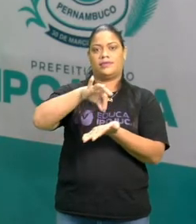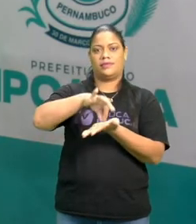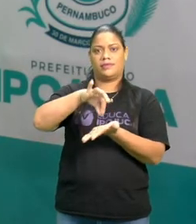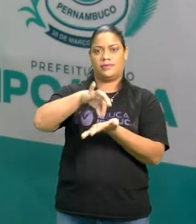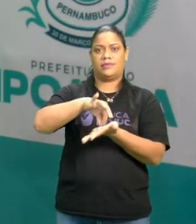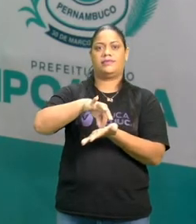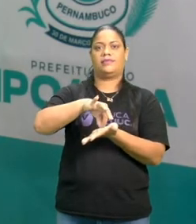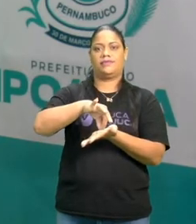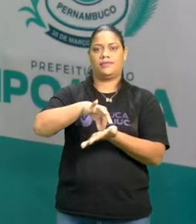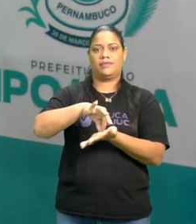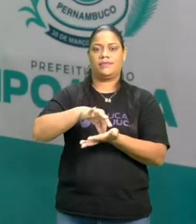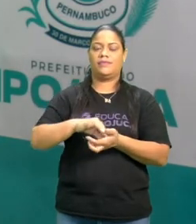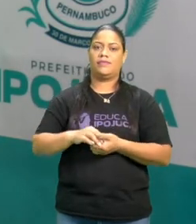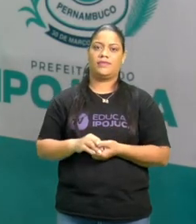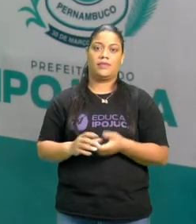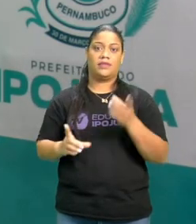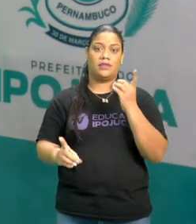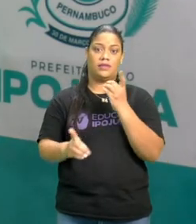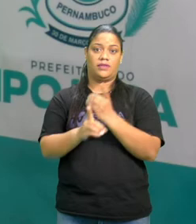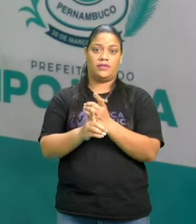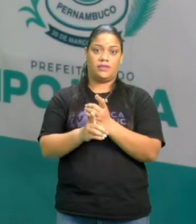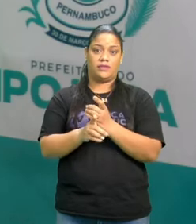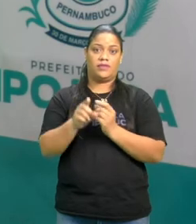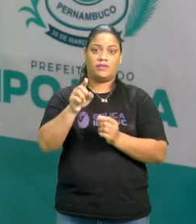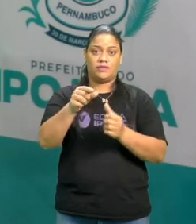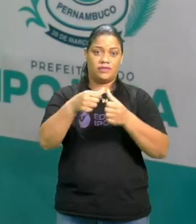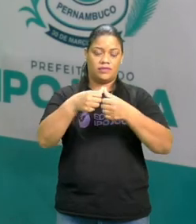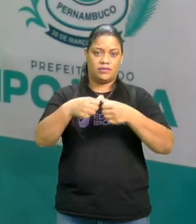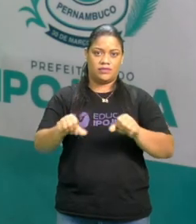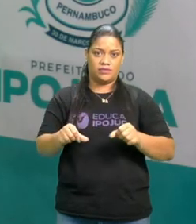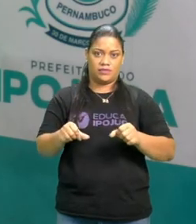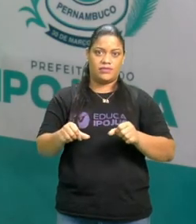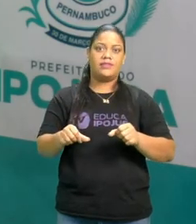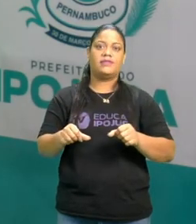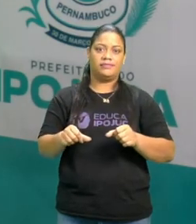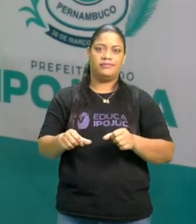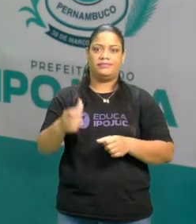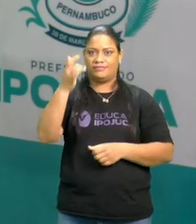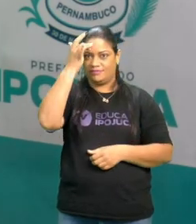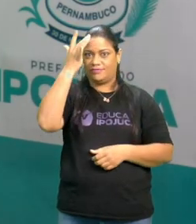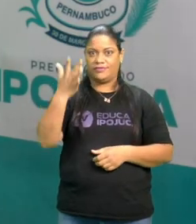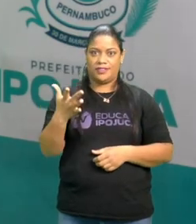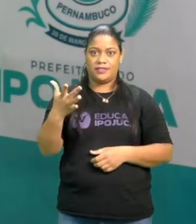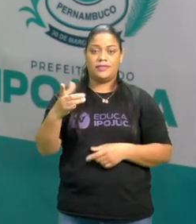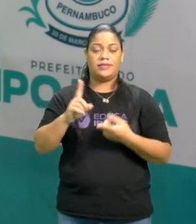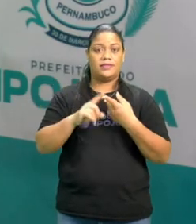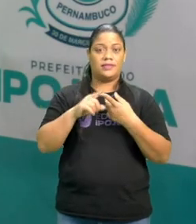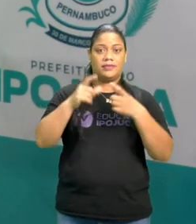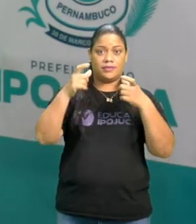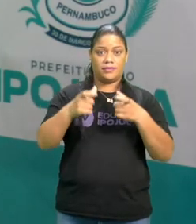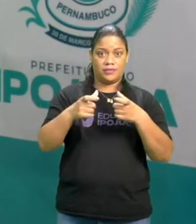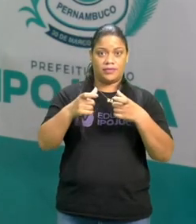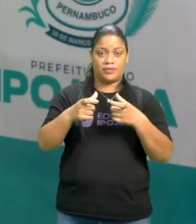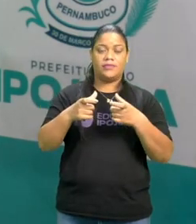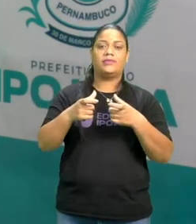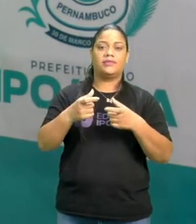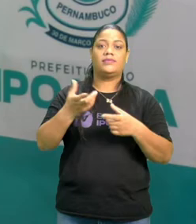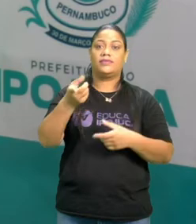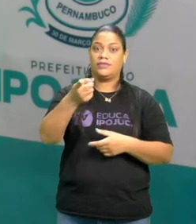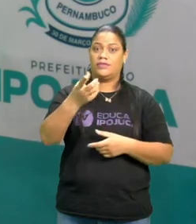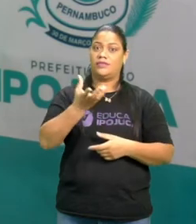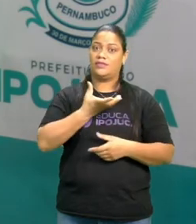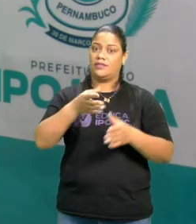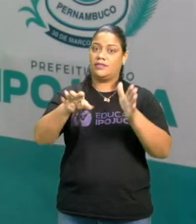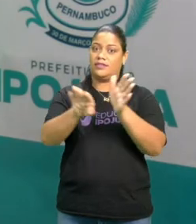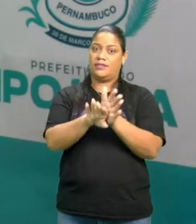que é justamente a forma de encontrar onde você está para lhe pegar e para onde vai lhe levar, que é o local de destino que você